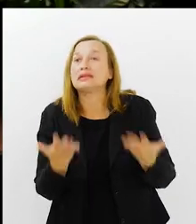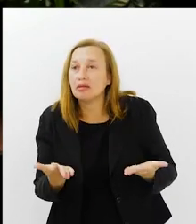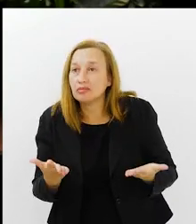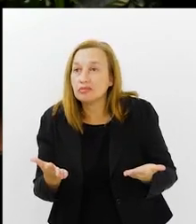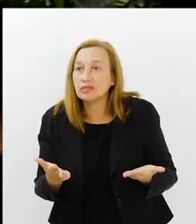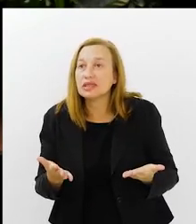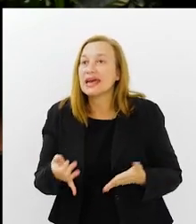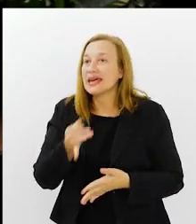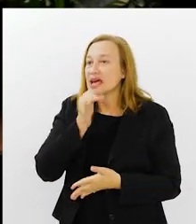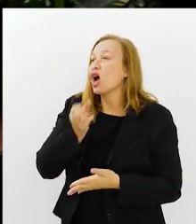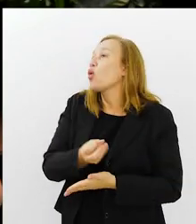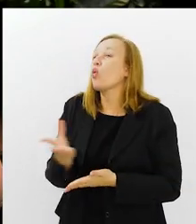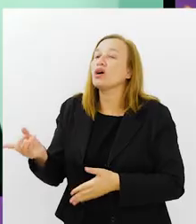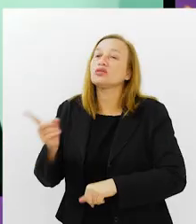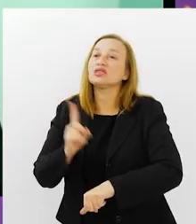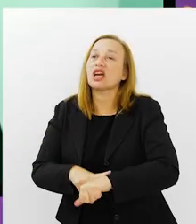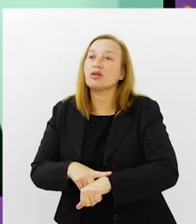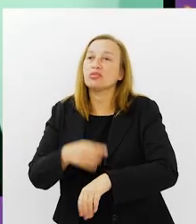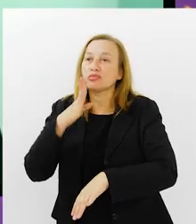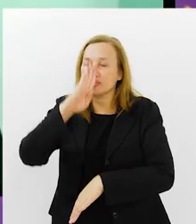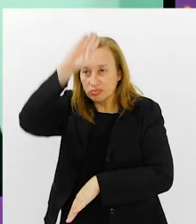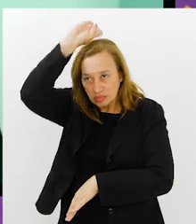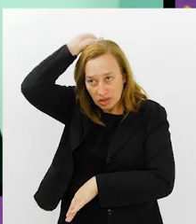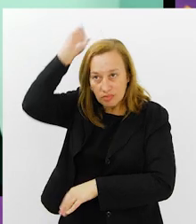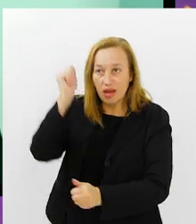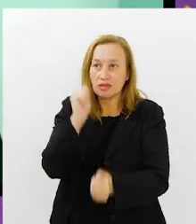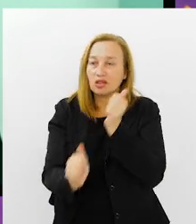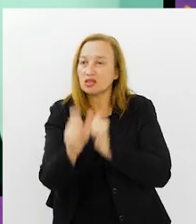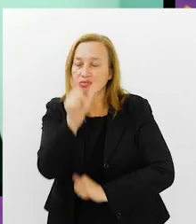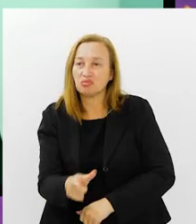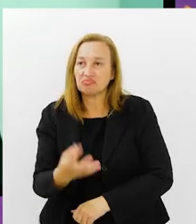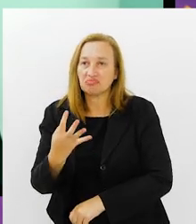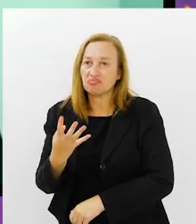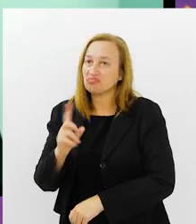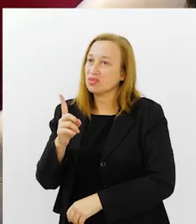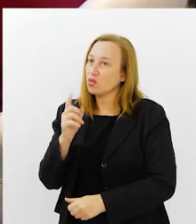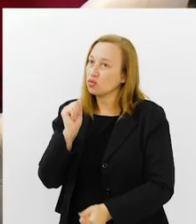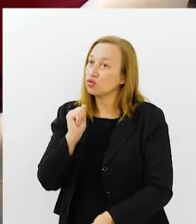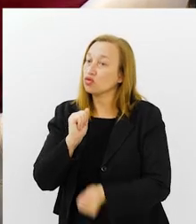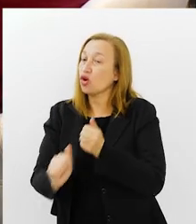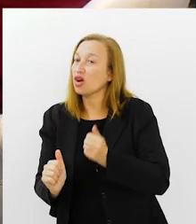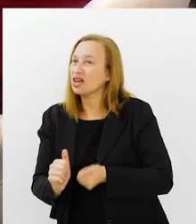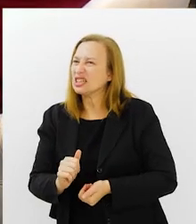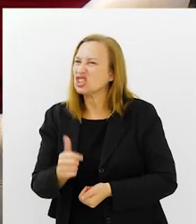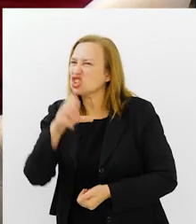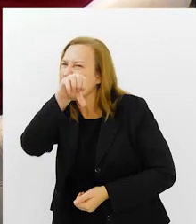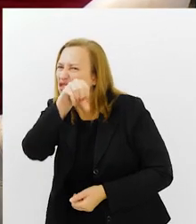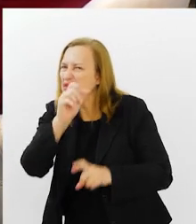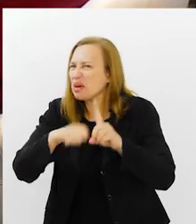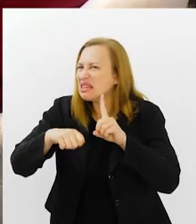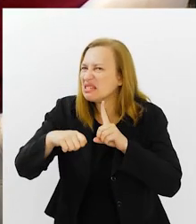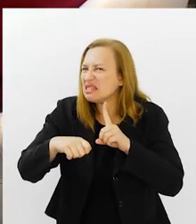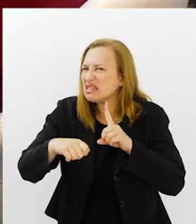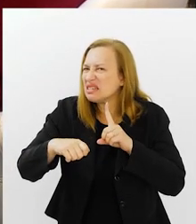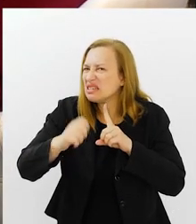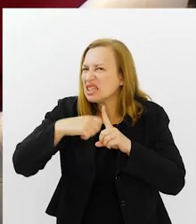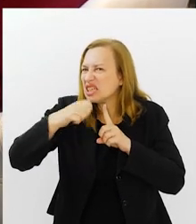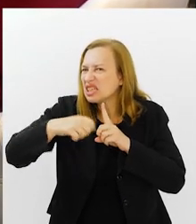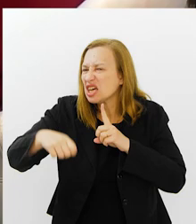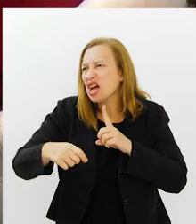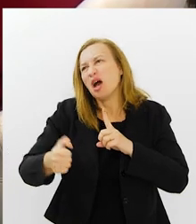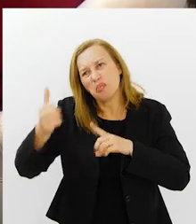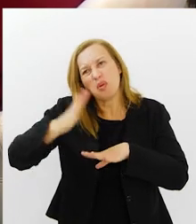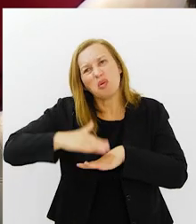futebol? E aí? É, por exemplo, quanto tempo o Neymar não joga, Rui? Ih, já... Chuta aí. Sei lá, nove meses?